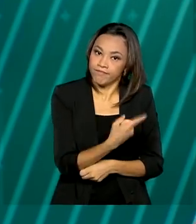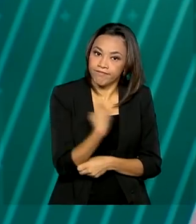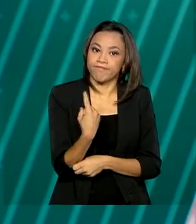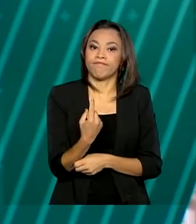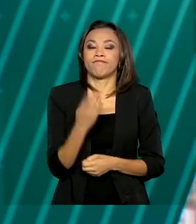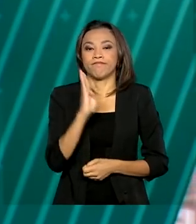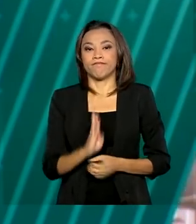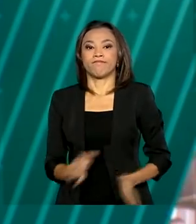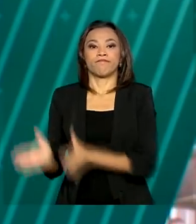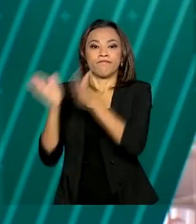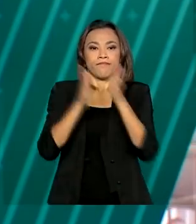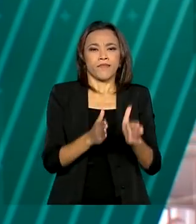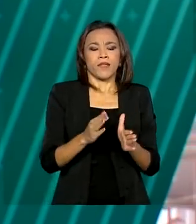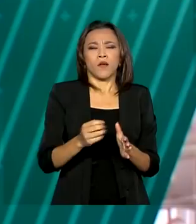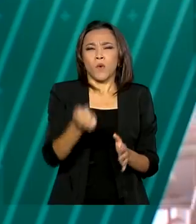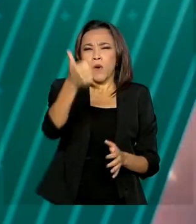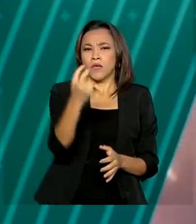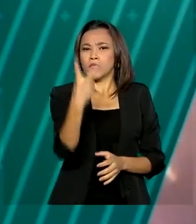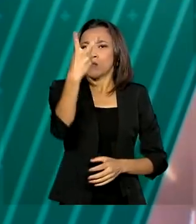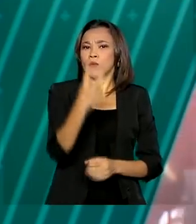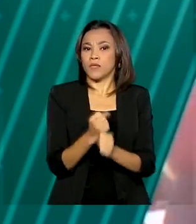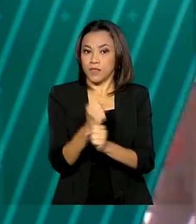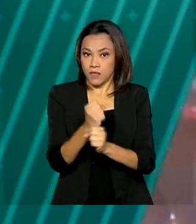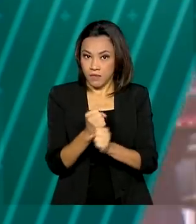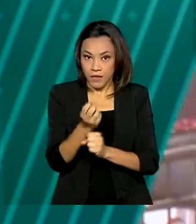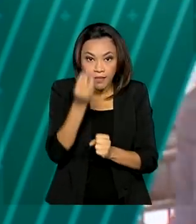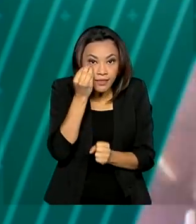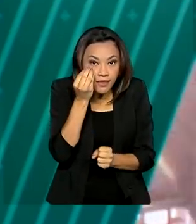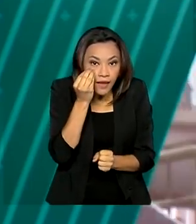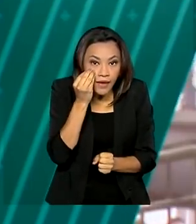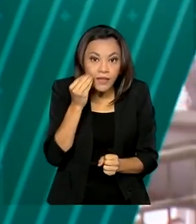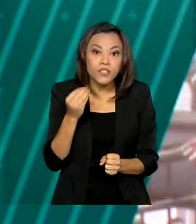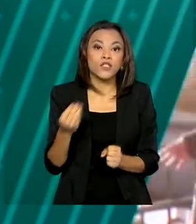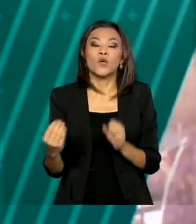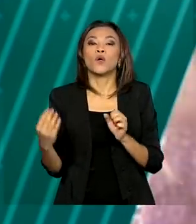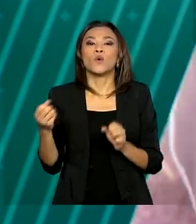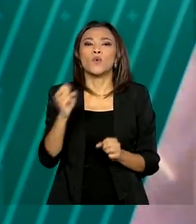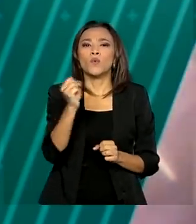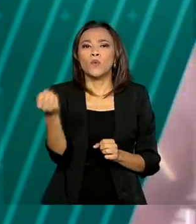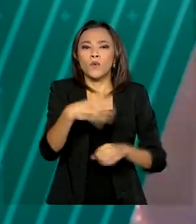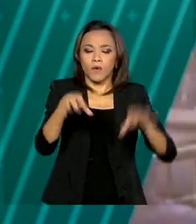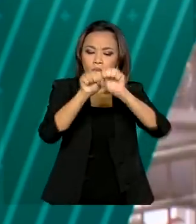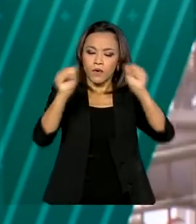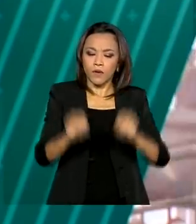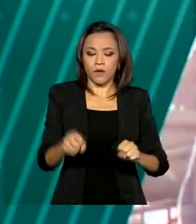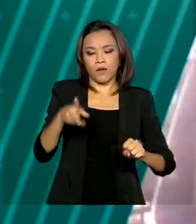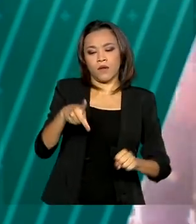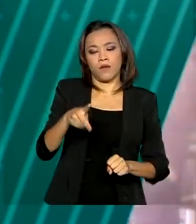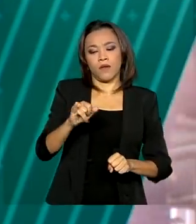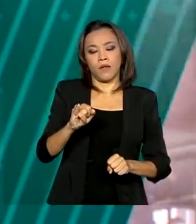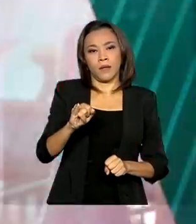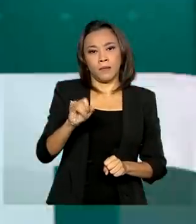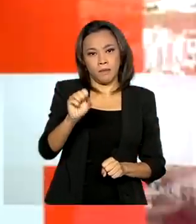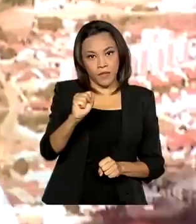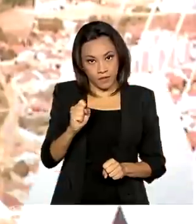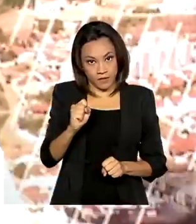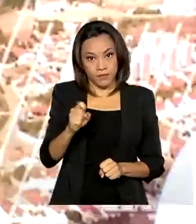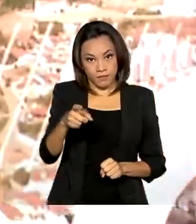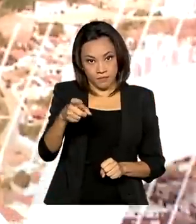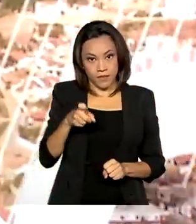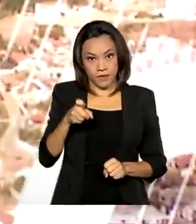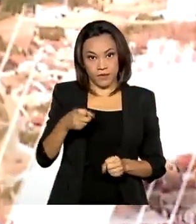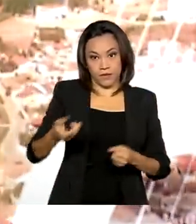Depois de quase duas semanas de testes, o PIX, novo sistema de pagamentos e transferências bancárias, começa a